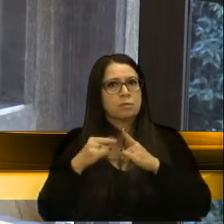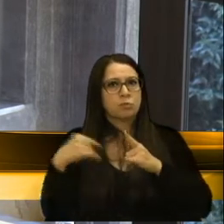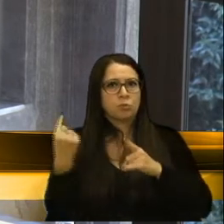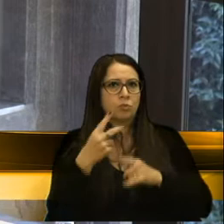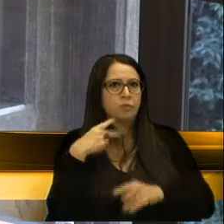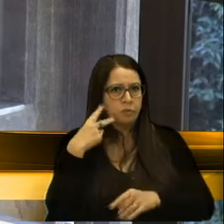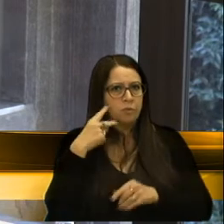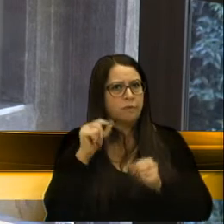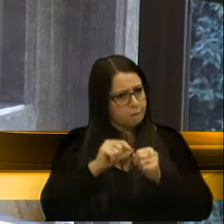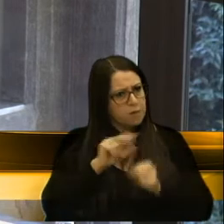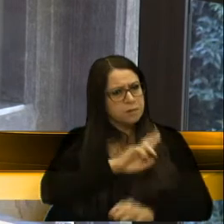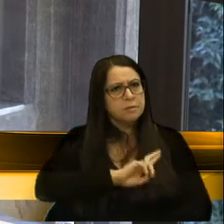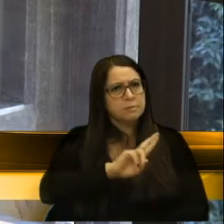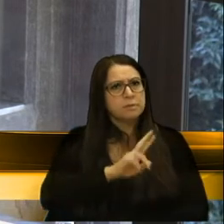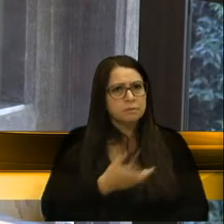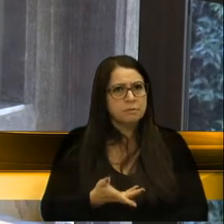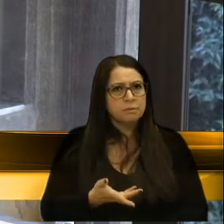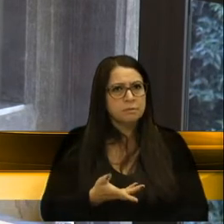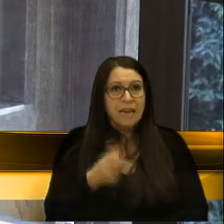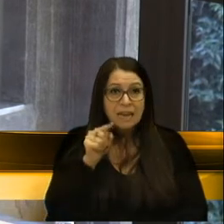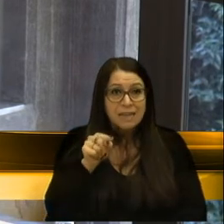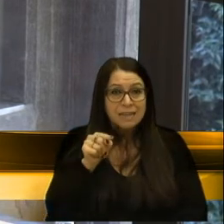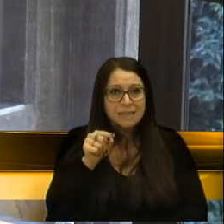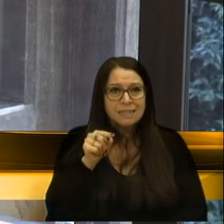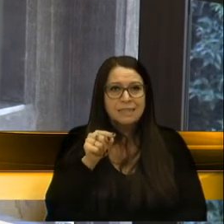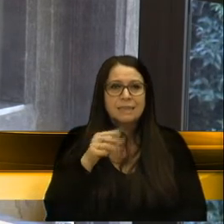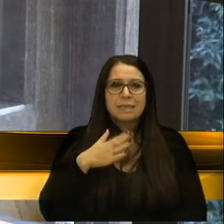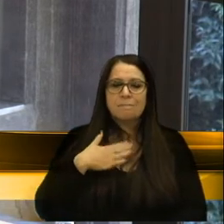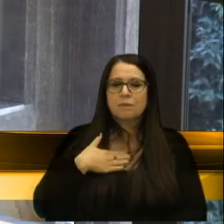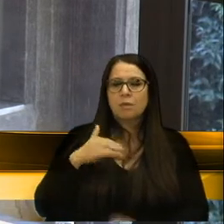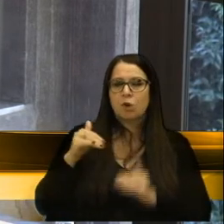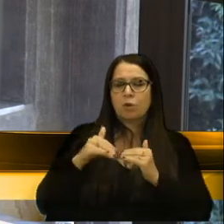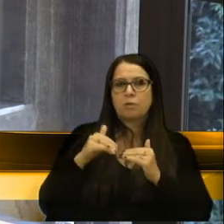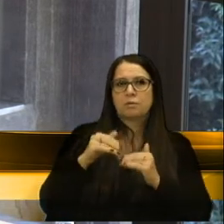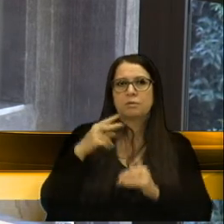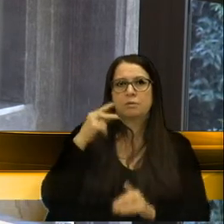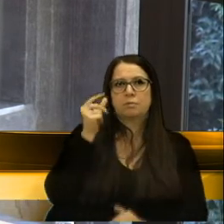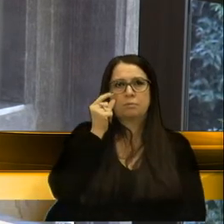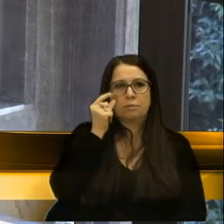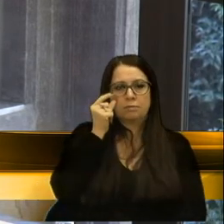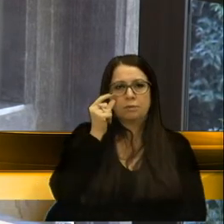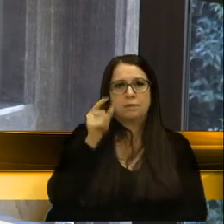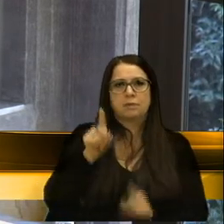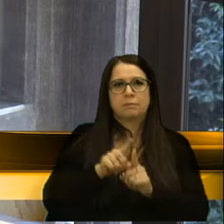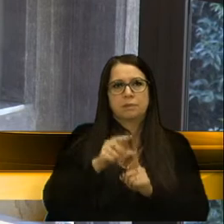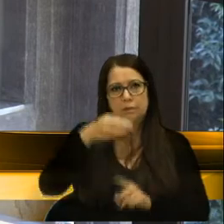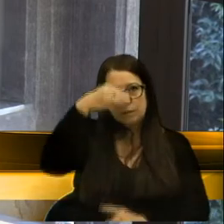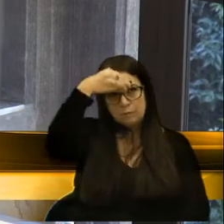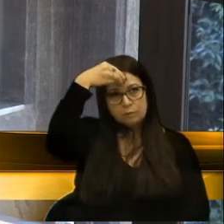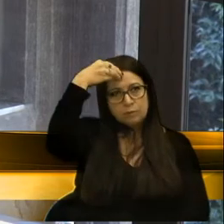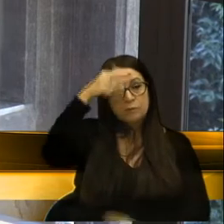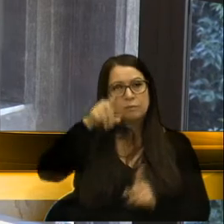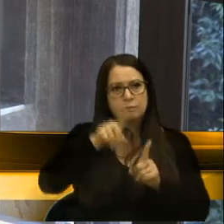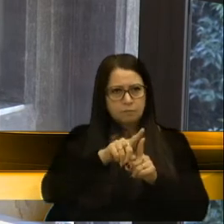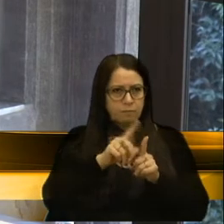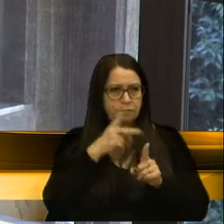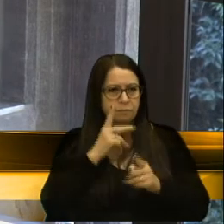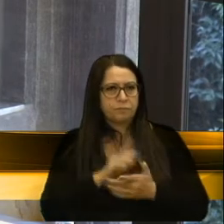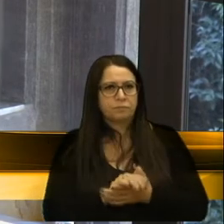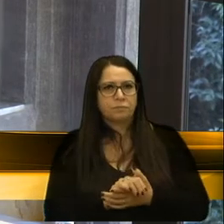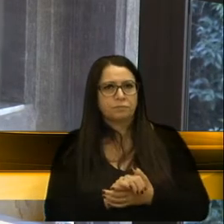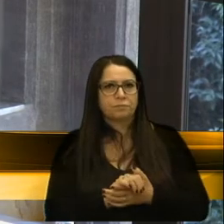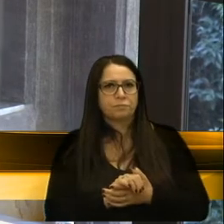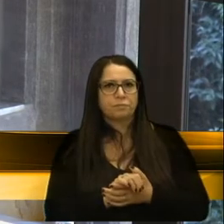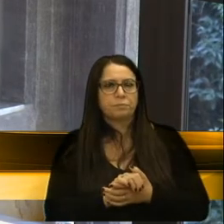vereadores, faça a representação. Então, essa é a minha concordância, vereador Perico. E, vereador Kiko, falando um